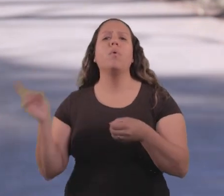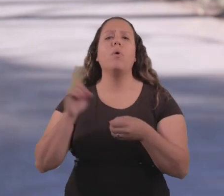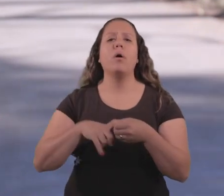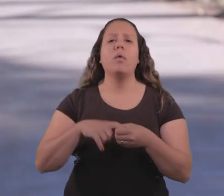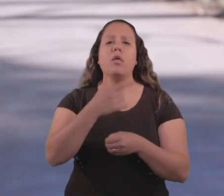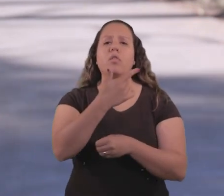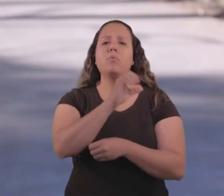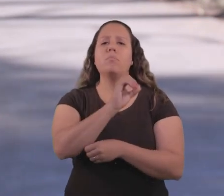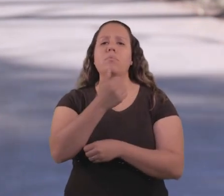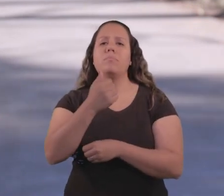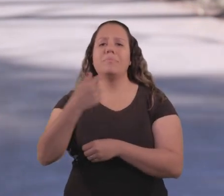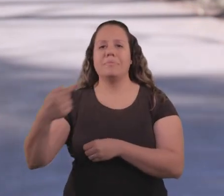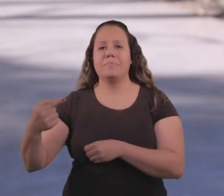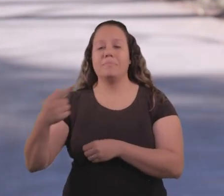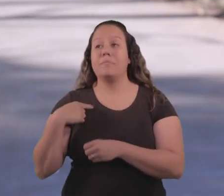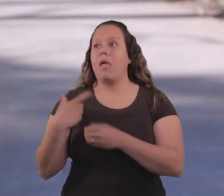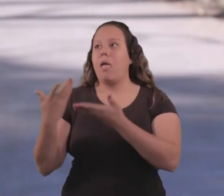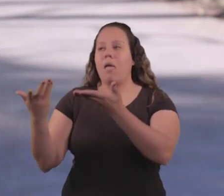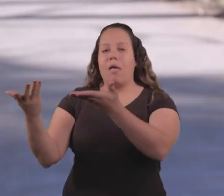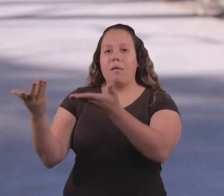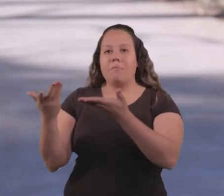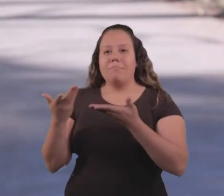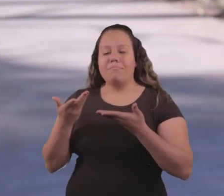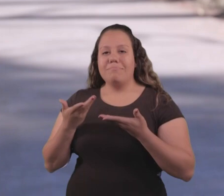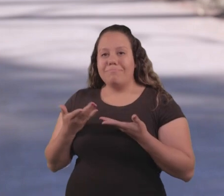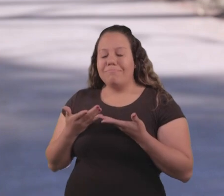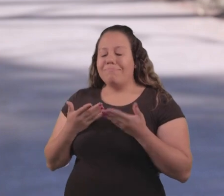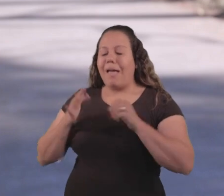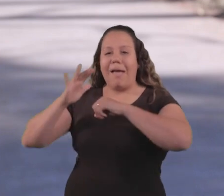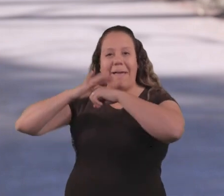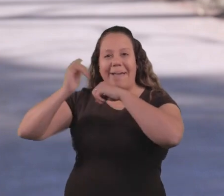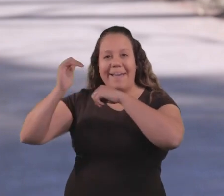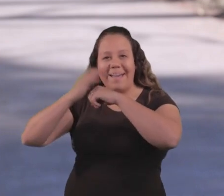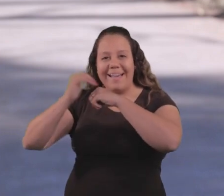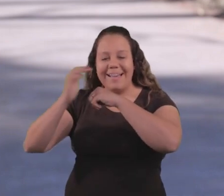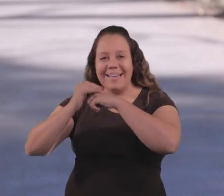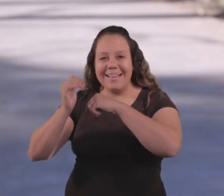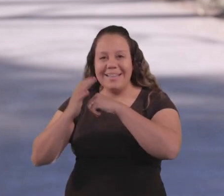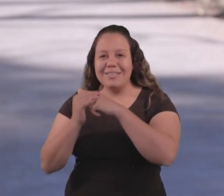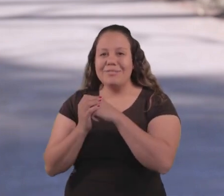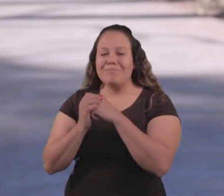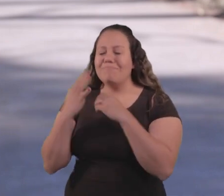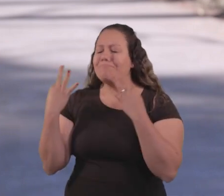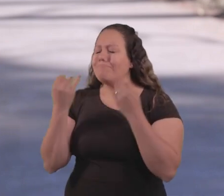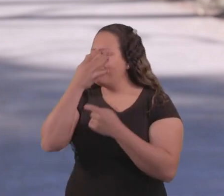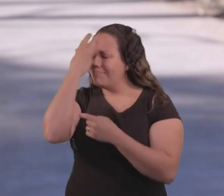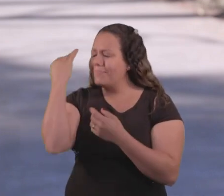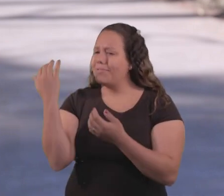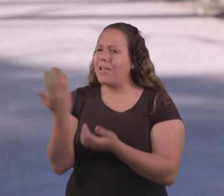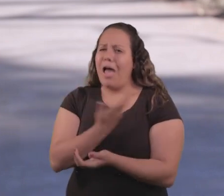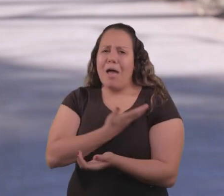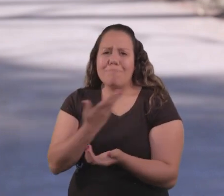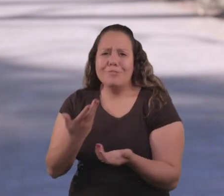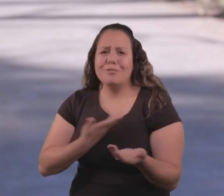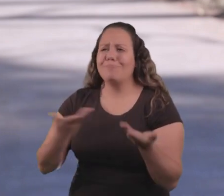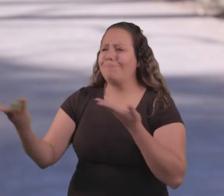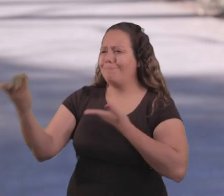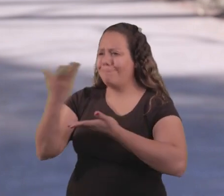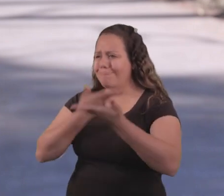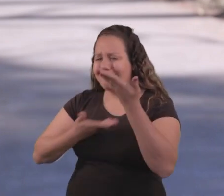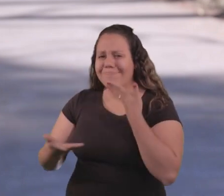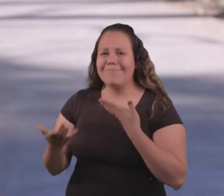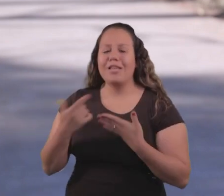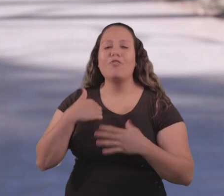Universidade, em 2017, eu fui recebido com carinho, com muito calor pelos amigos, pelas amigas.